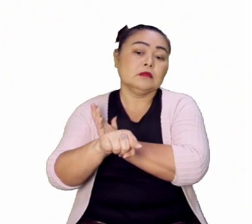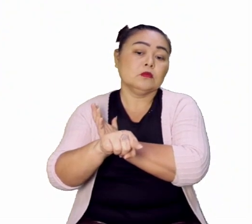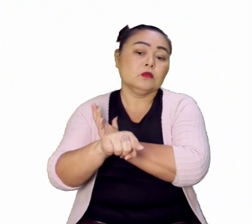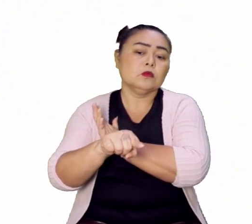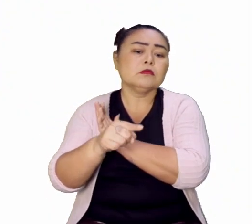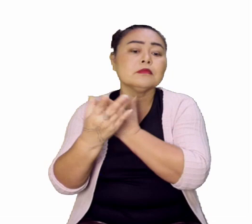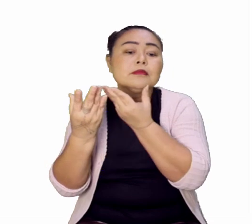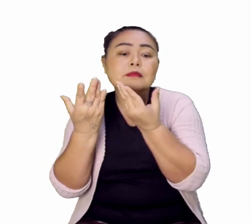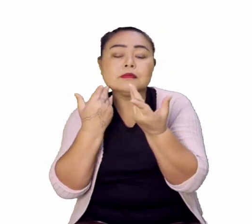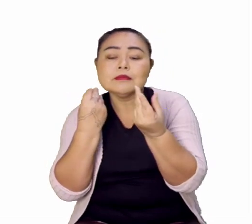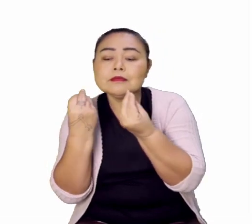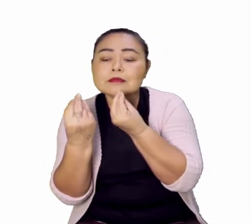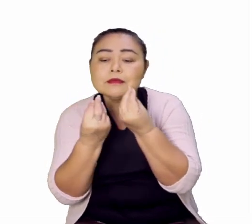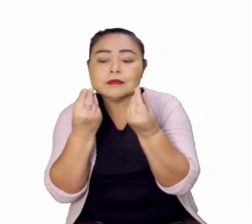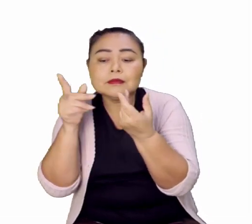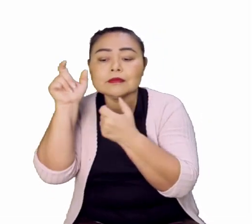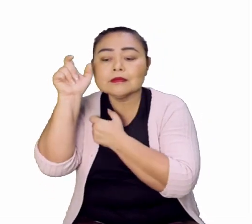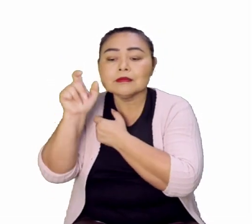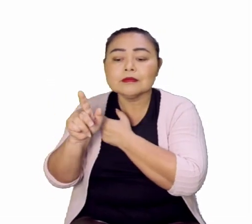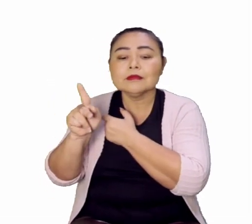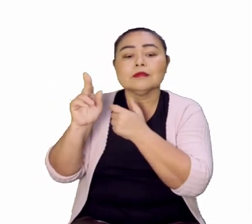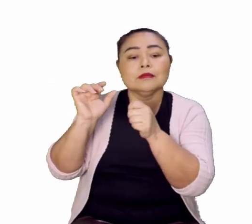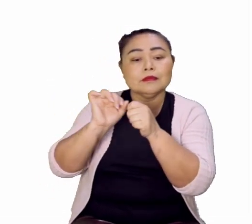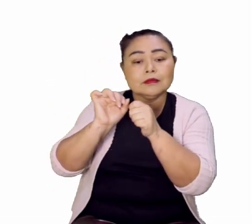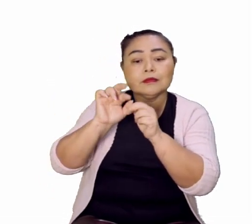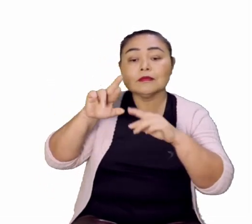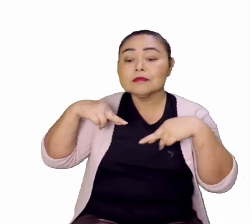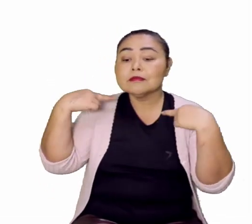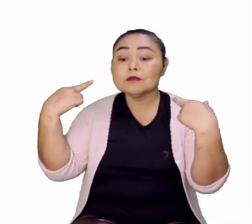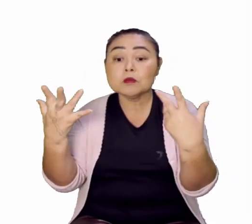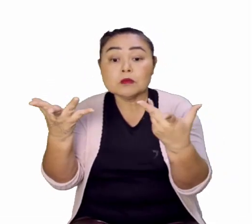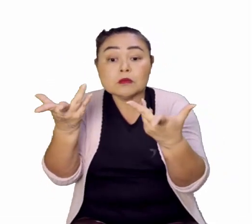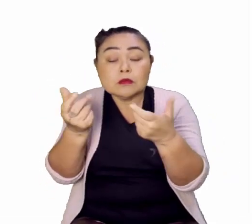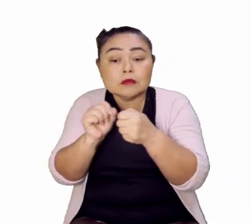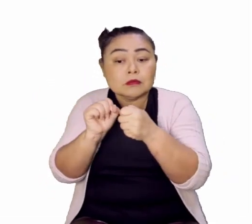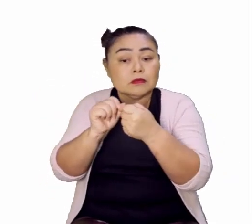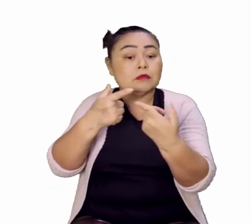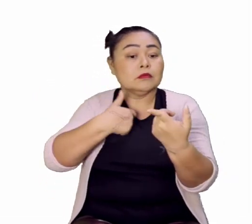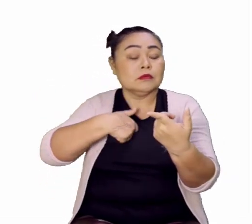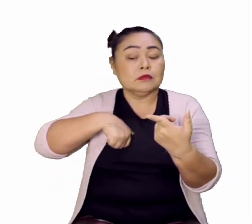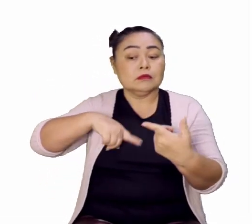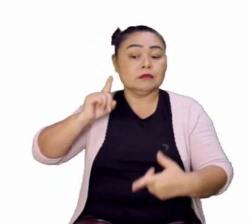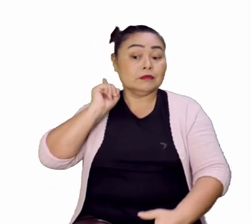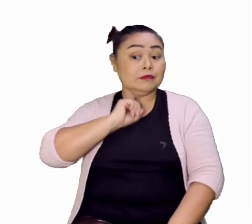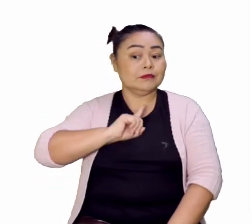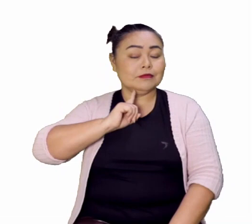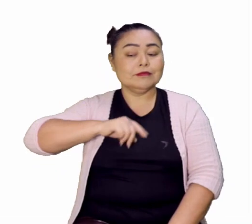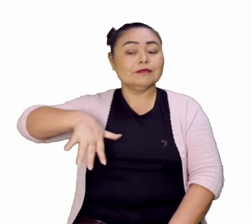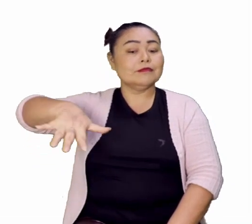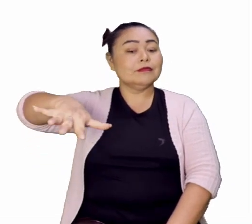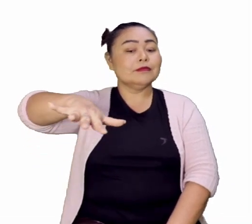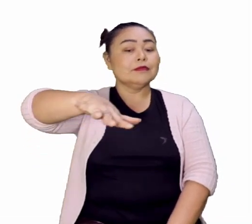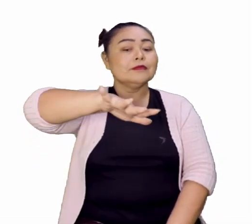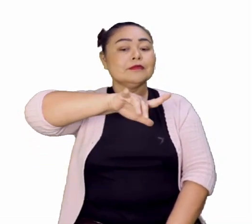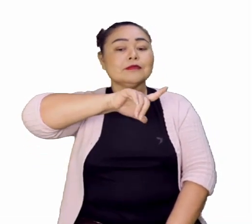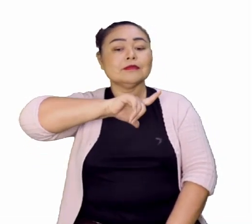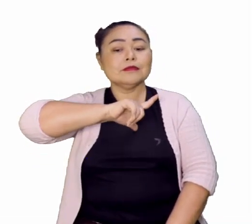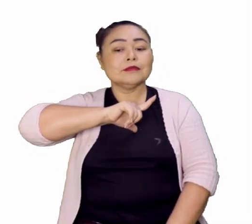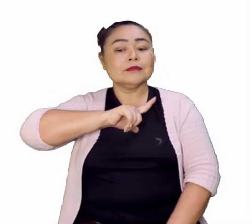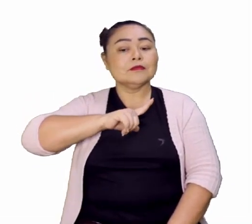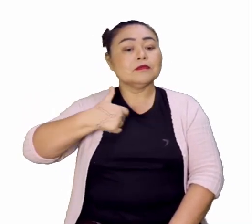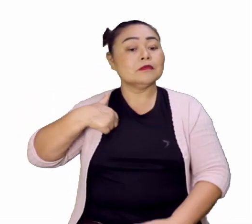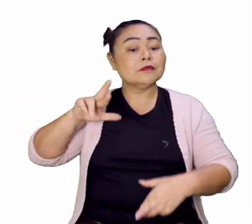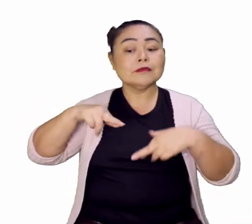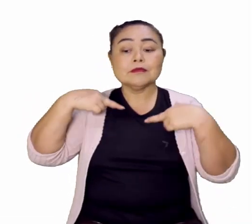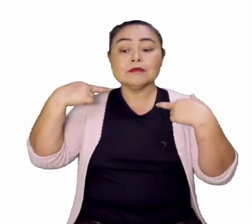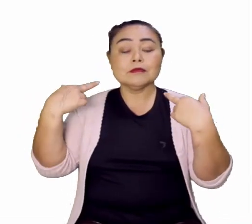Assim, confabulam os profetas numa reunião fantástica, batida pelos ares de Minas, onde mais poderíamos conceber